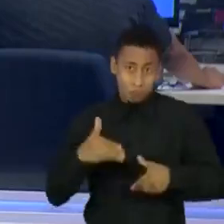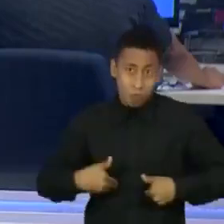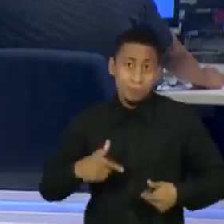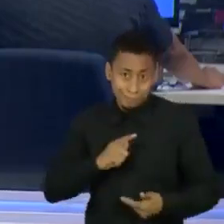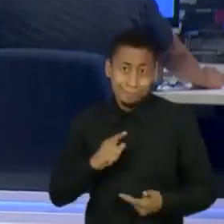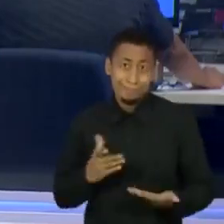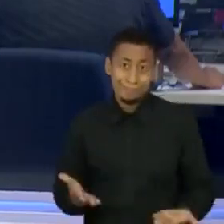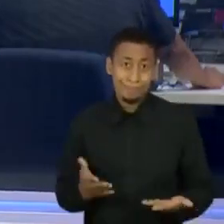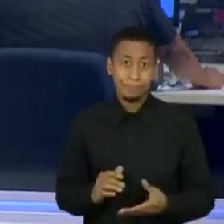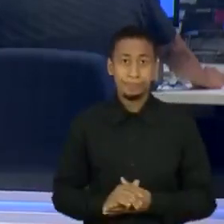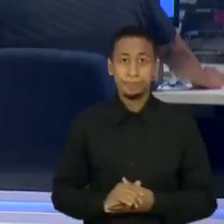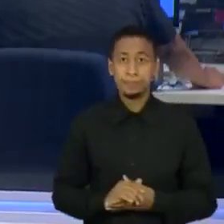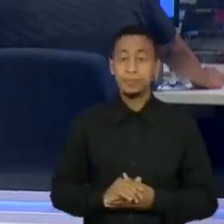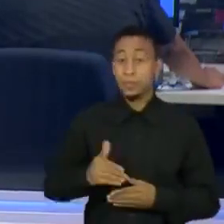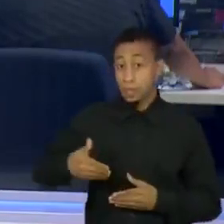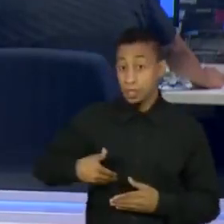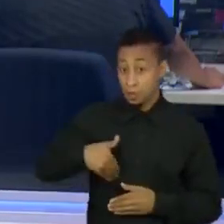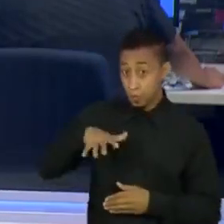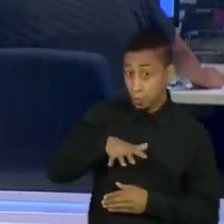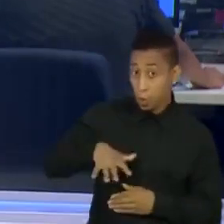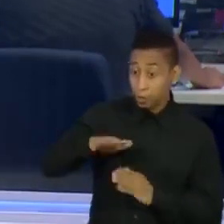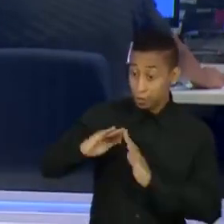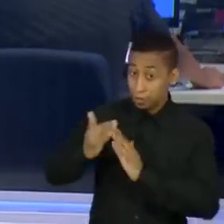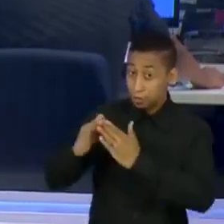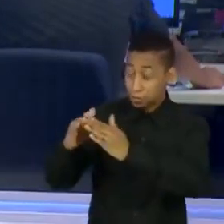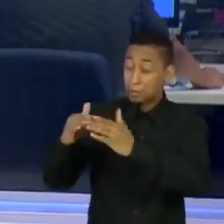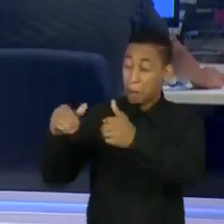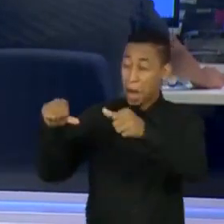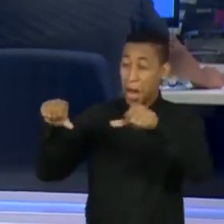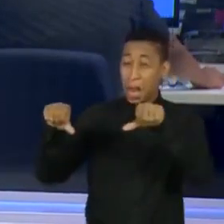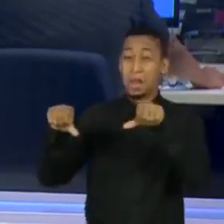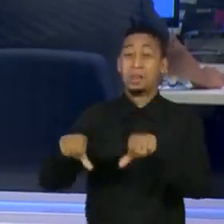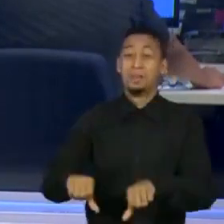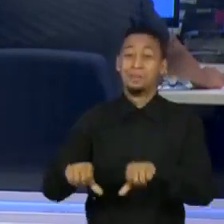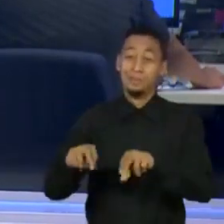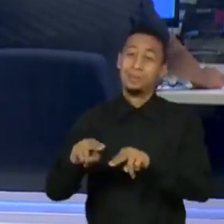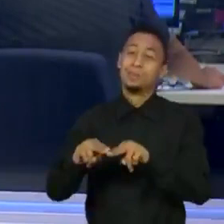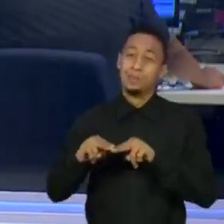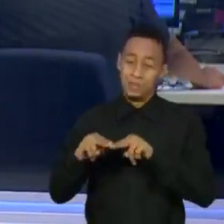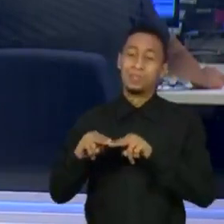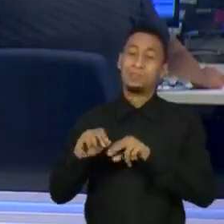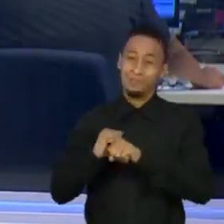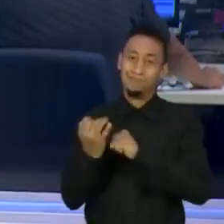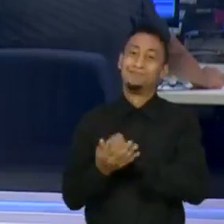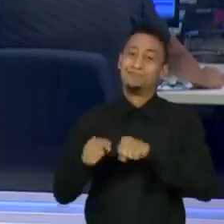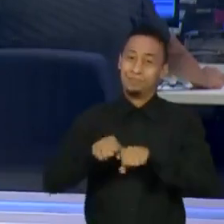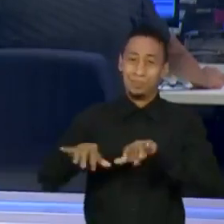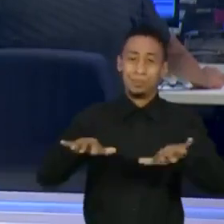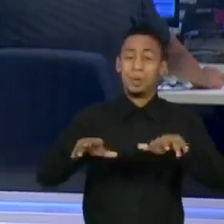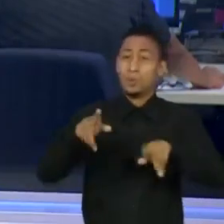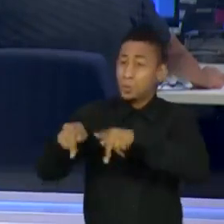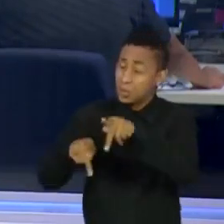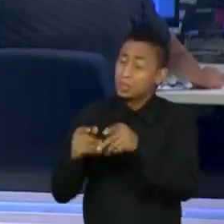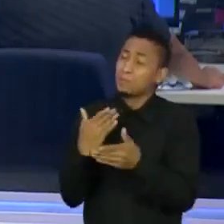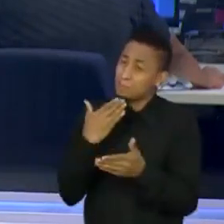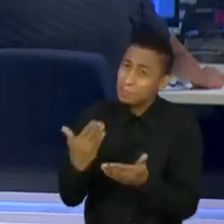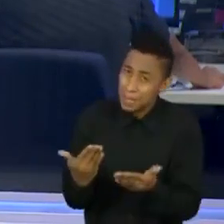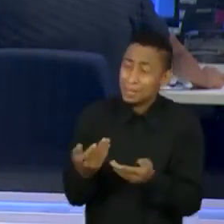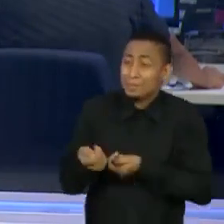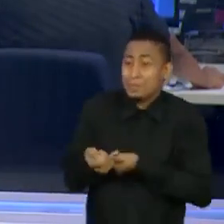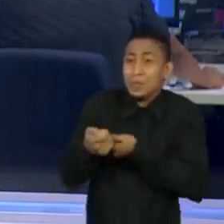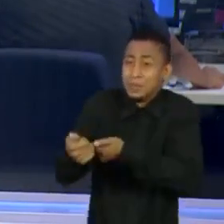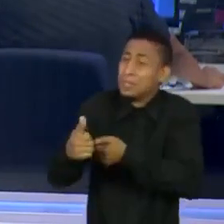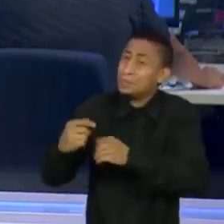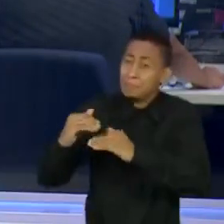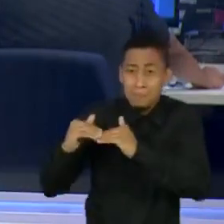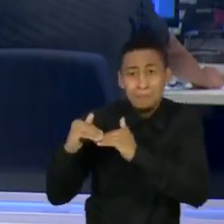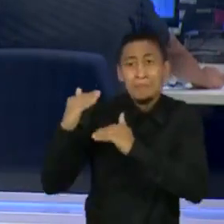A fome nas comunidades foi muito agravada por conta da pandemia. A população pede o aumento do auxílio emergencial.